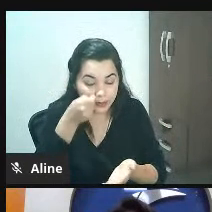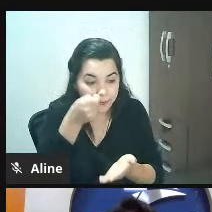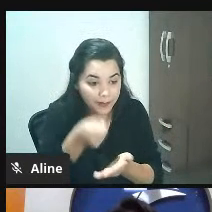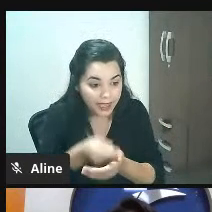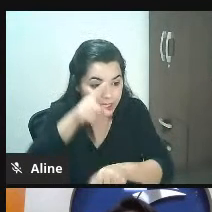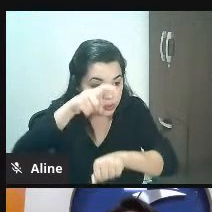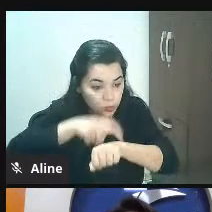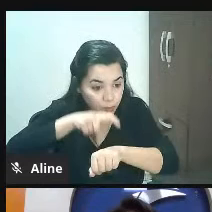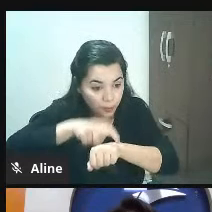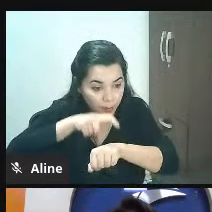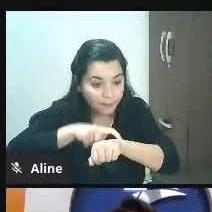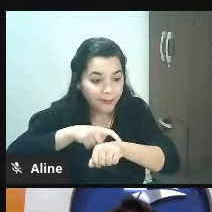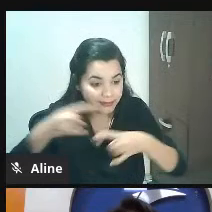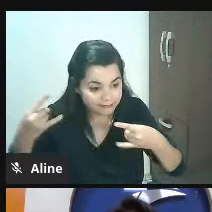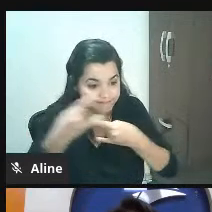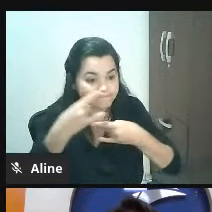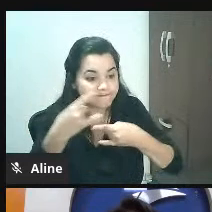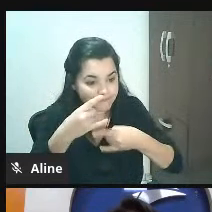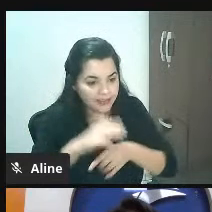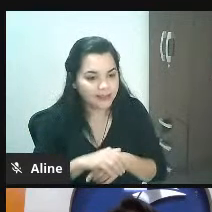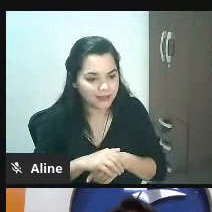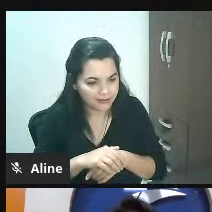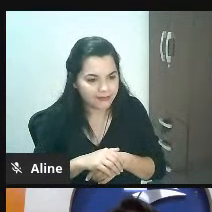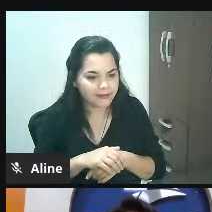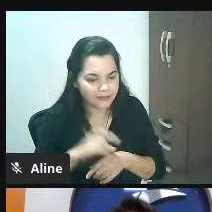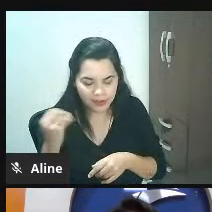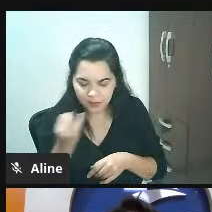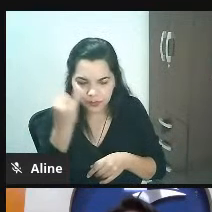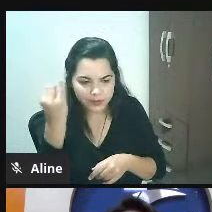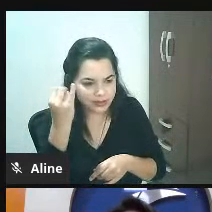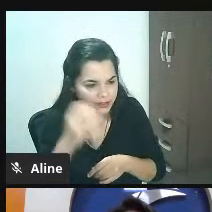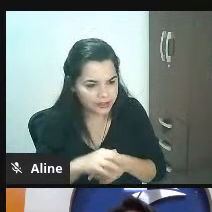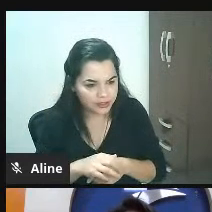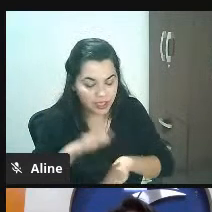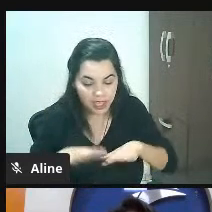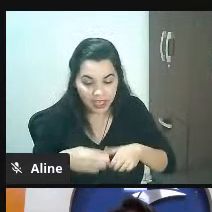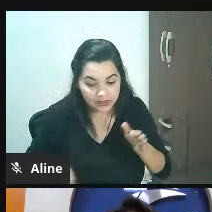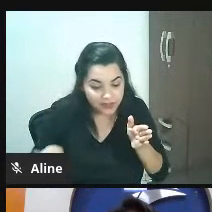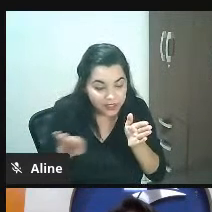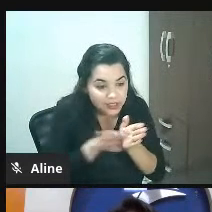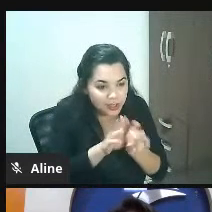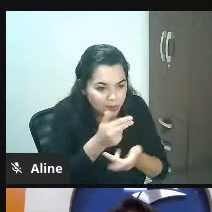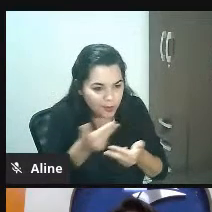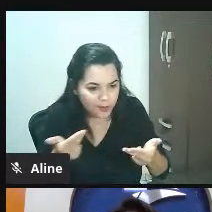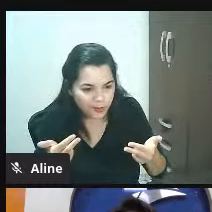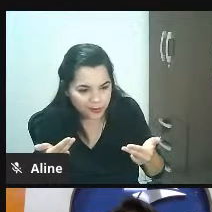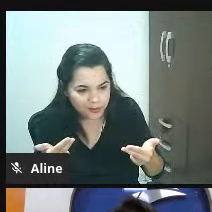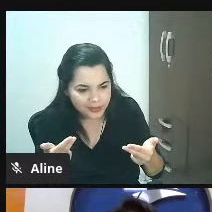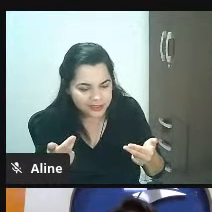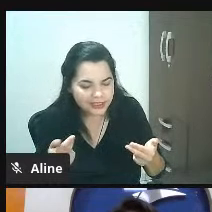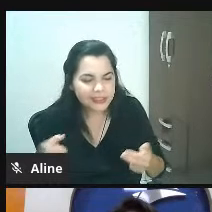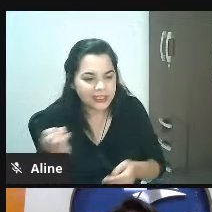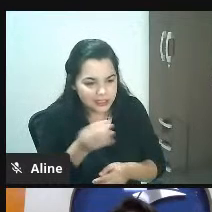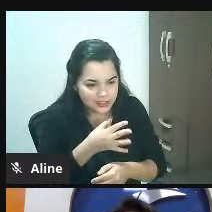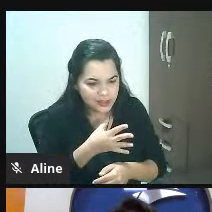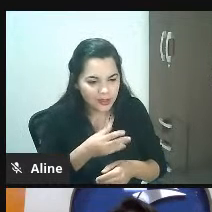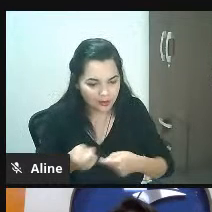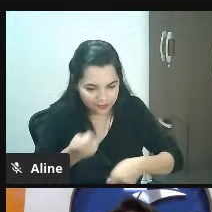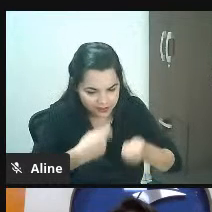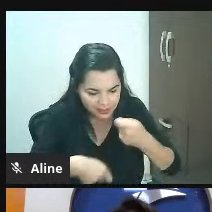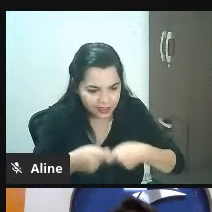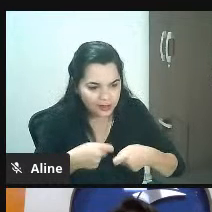então assim é muito importante live você pode usar para quê? novidade aqui na loja demonstrar um produto que o que ela está fazendo